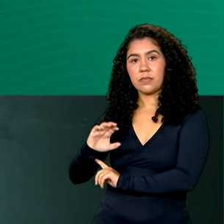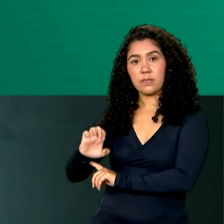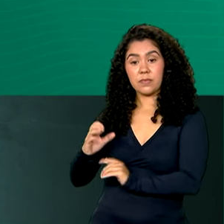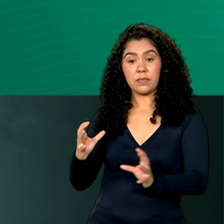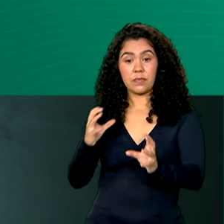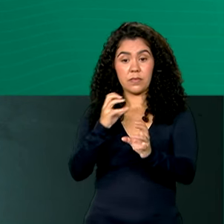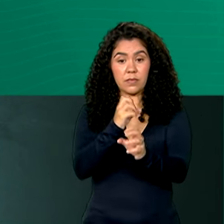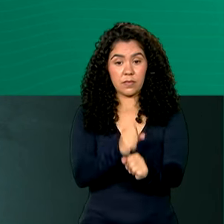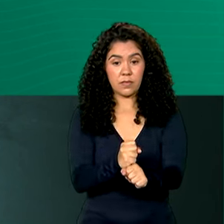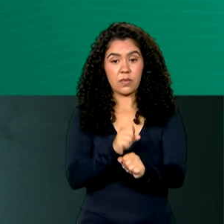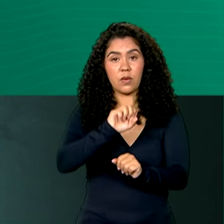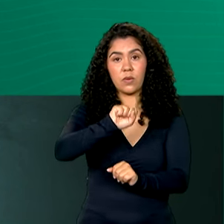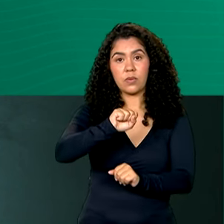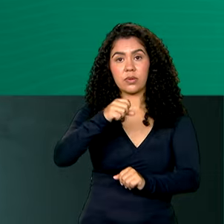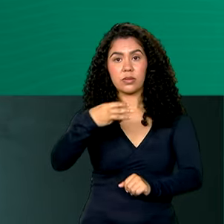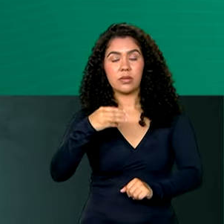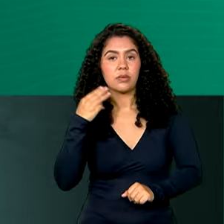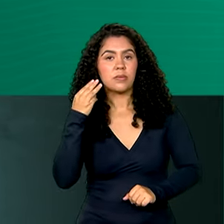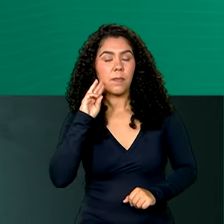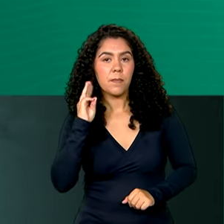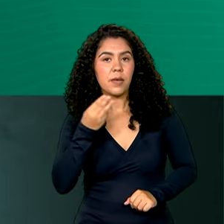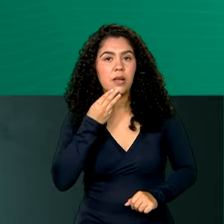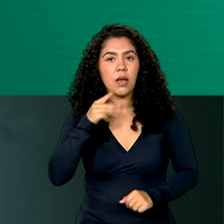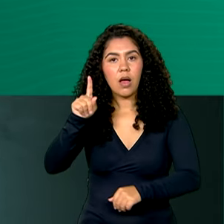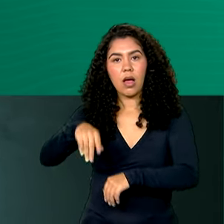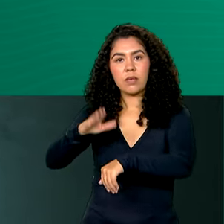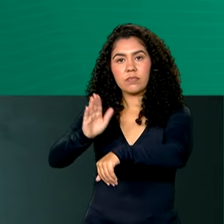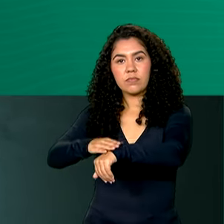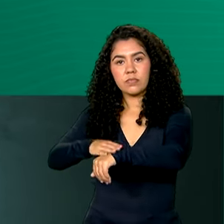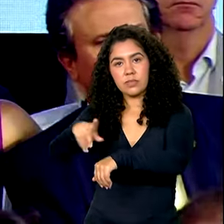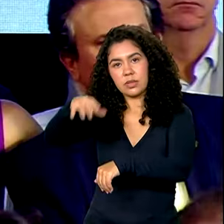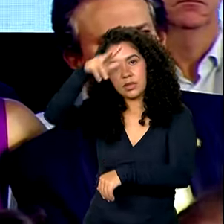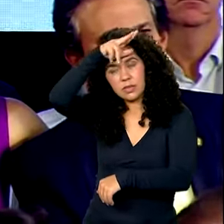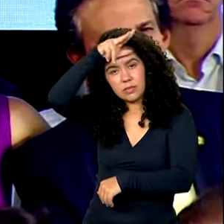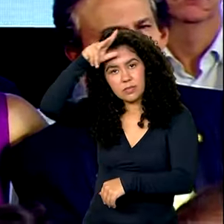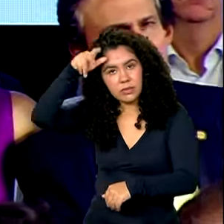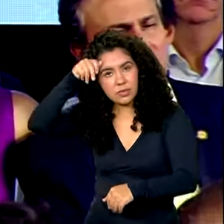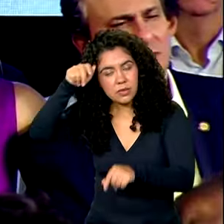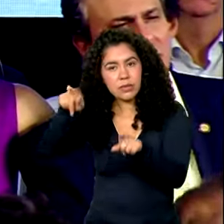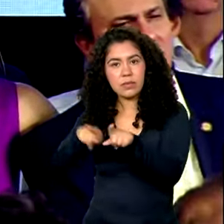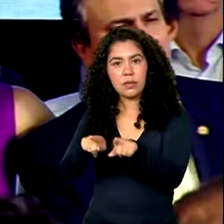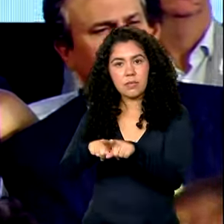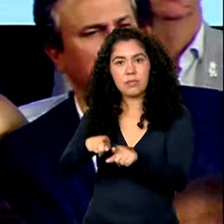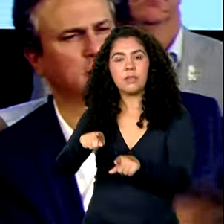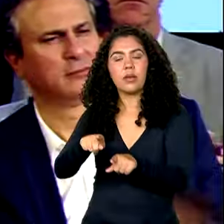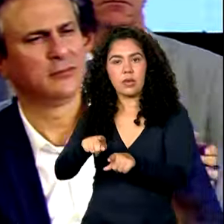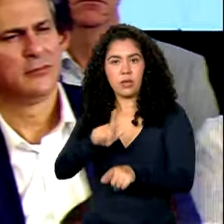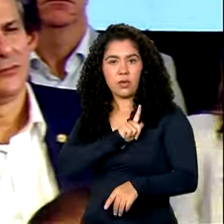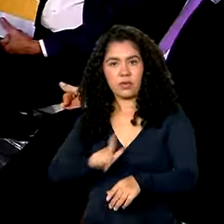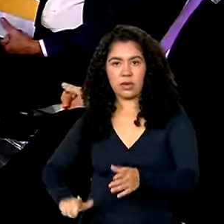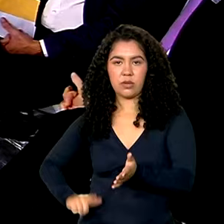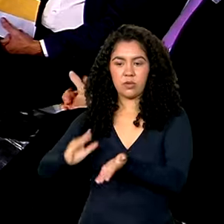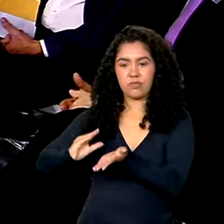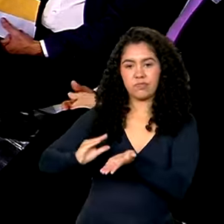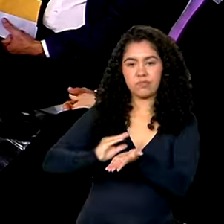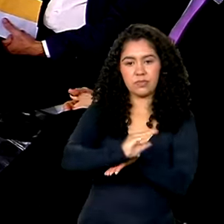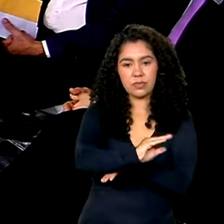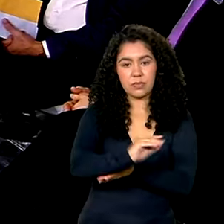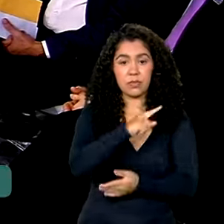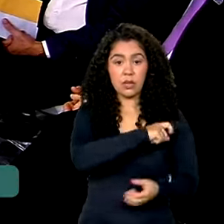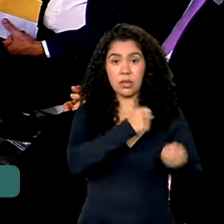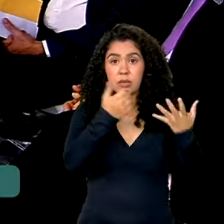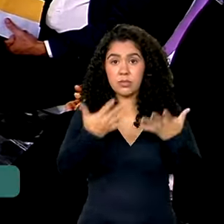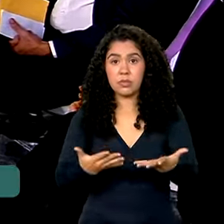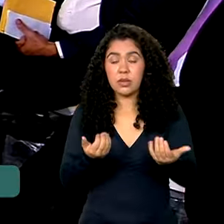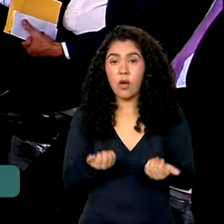milhões são contrapartida do Estado e dos municípios. É preciso dar ao povo do Nordeste a chance